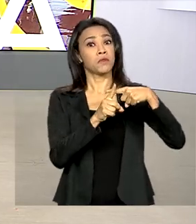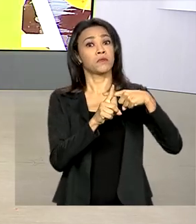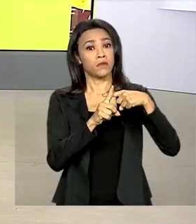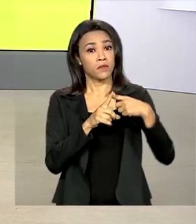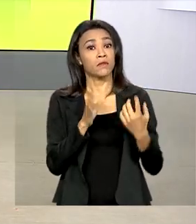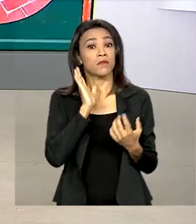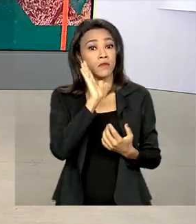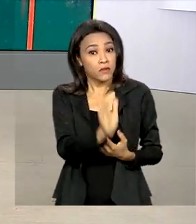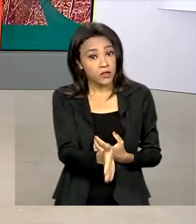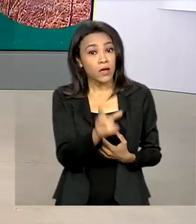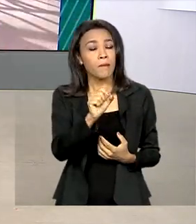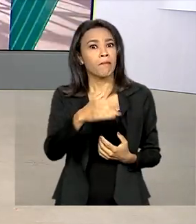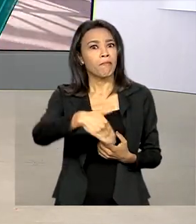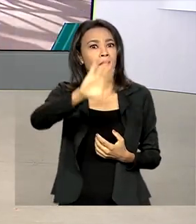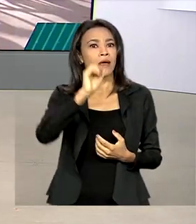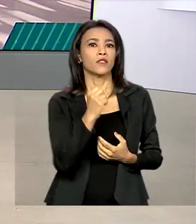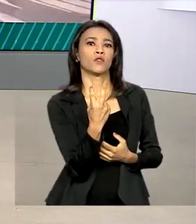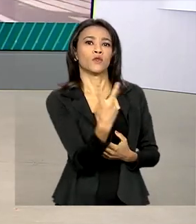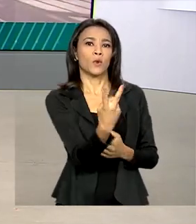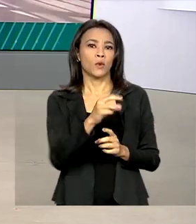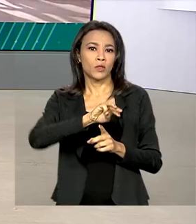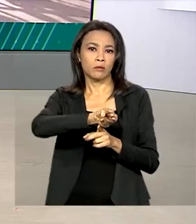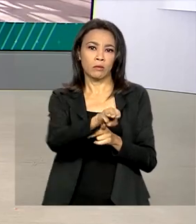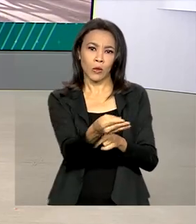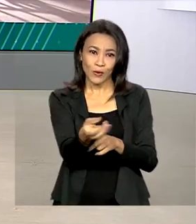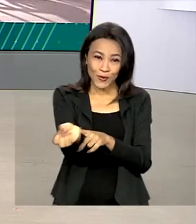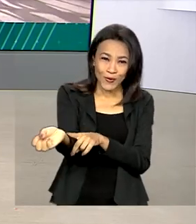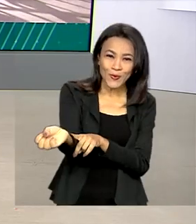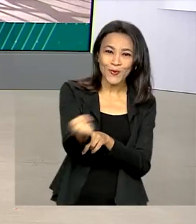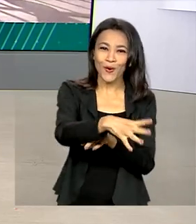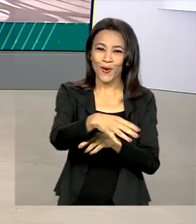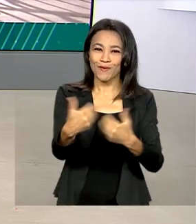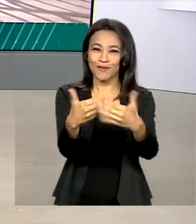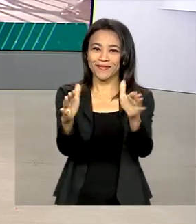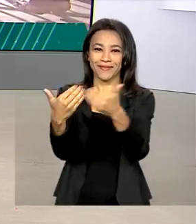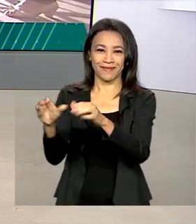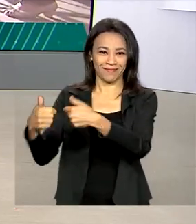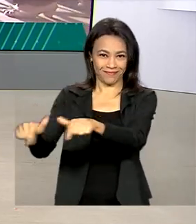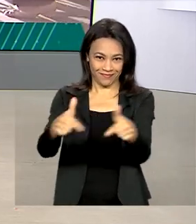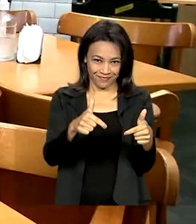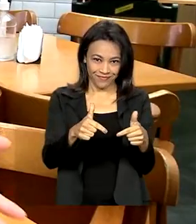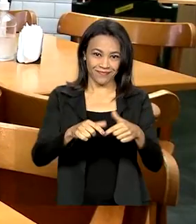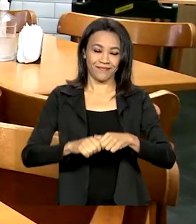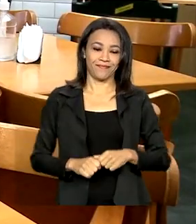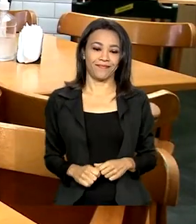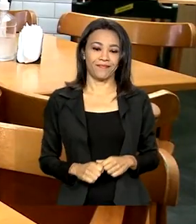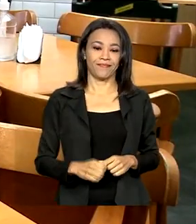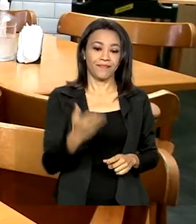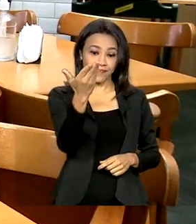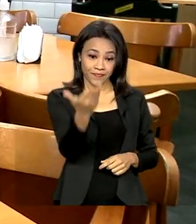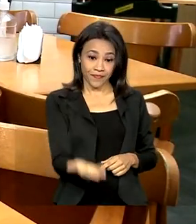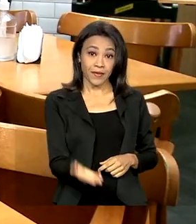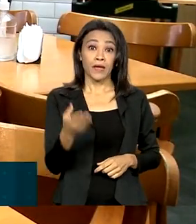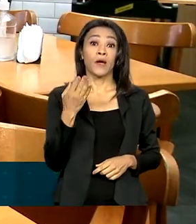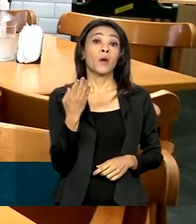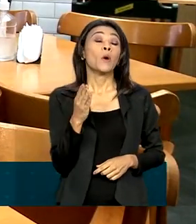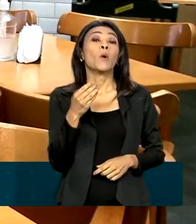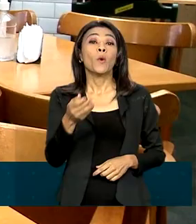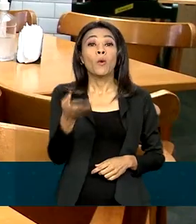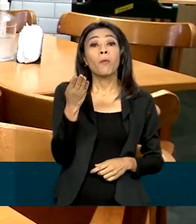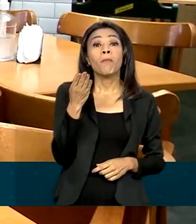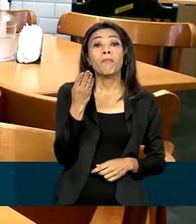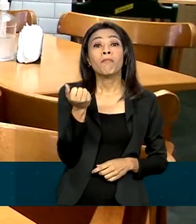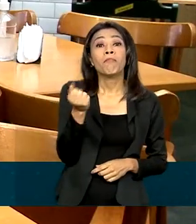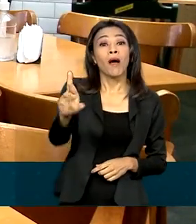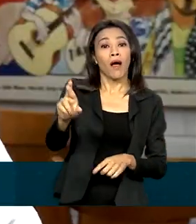e já está em mais de 2 milhões de novos postos de trabalho. O bar do Humberto está indo muito